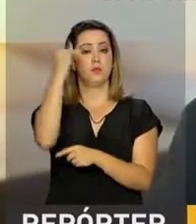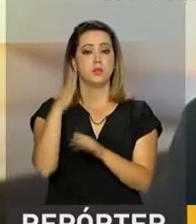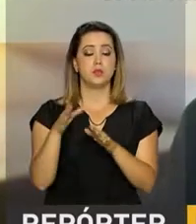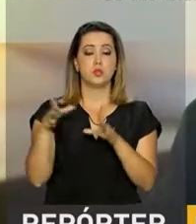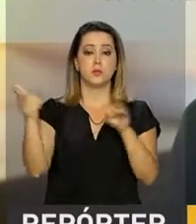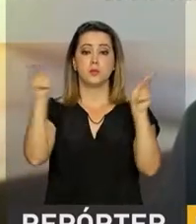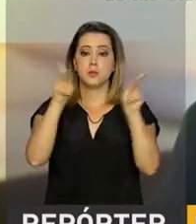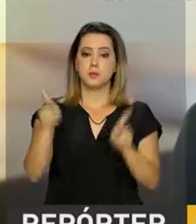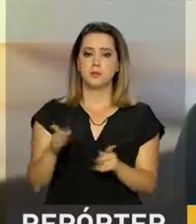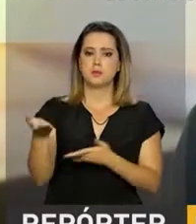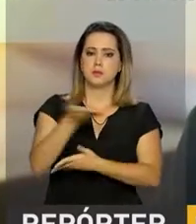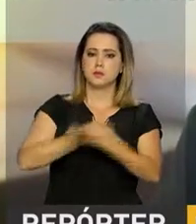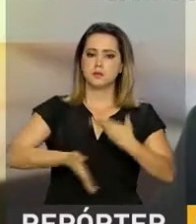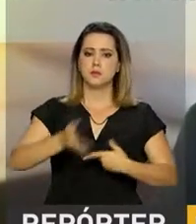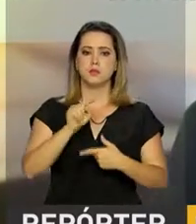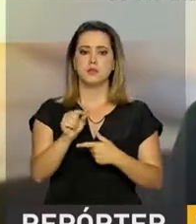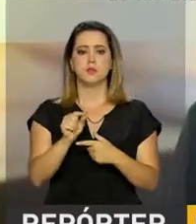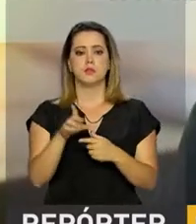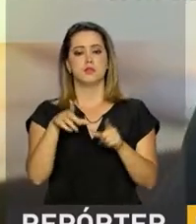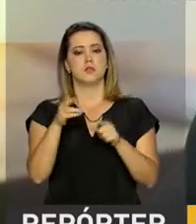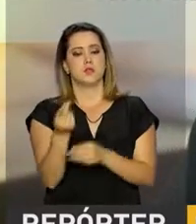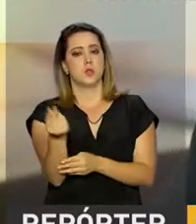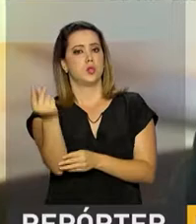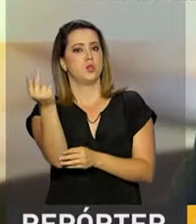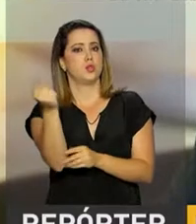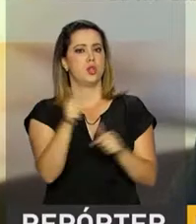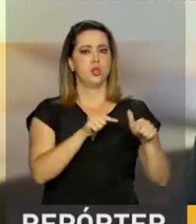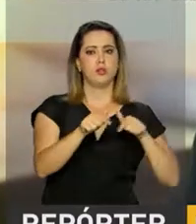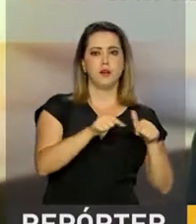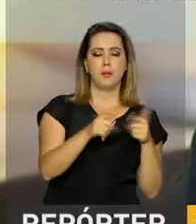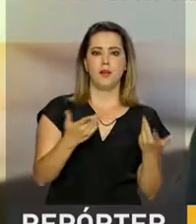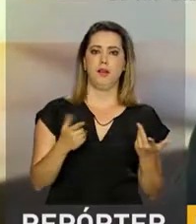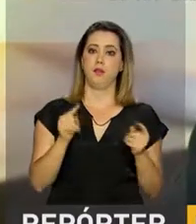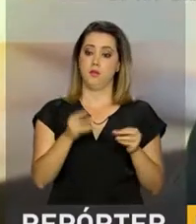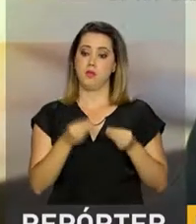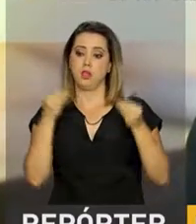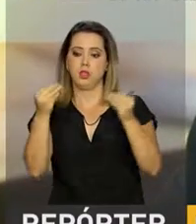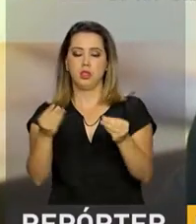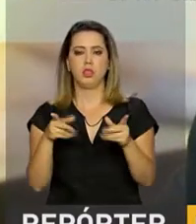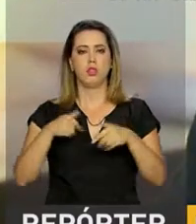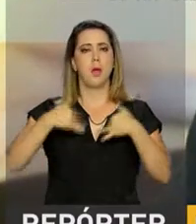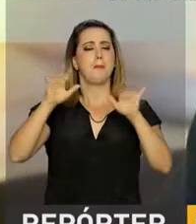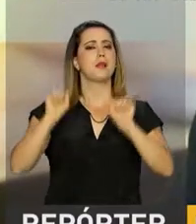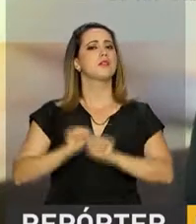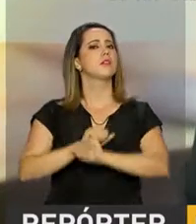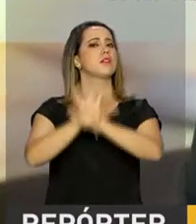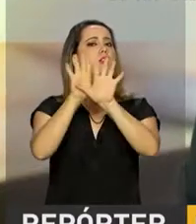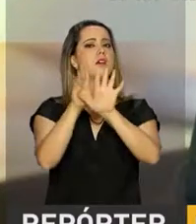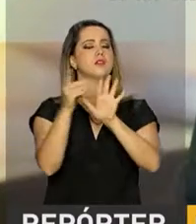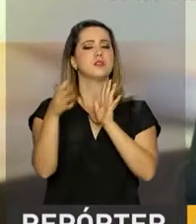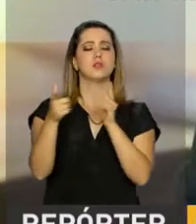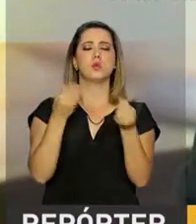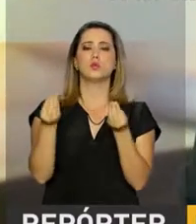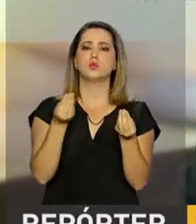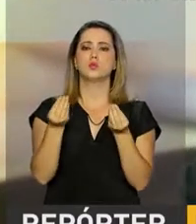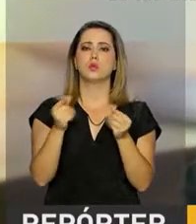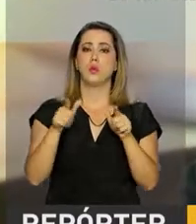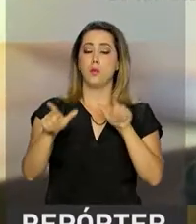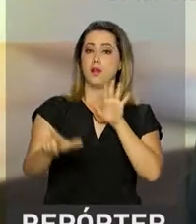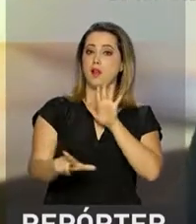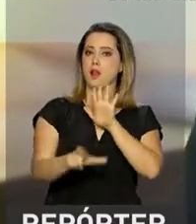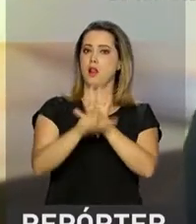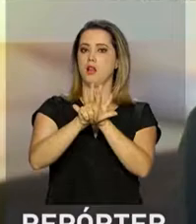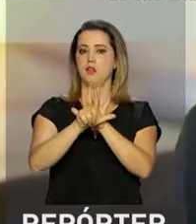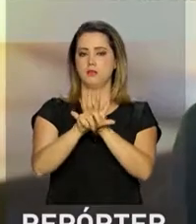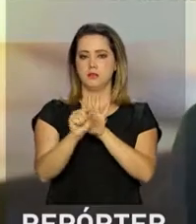pacificar essa relação entre capital e trabalho e, principalmente, dar maior clareza na aplicação da lei